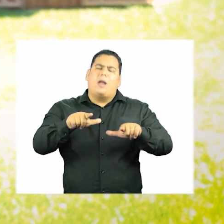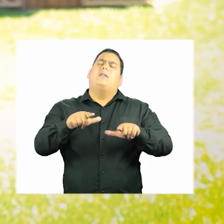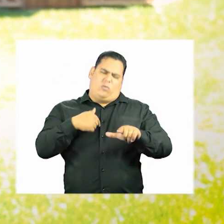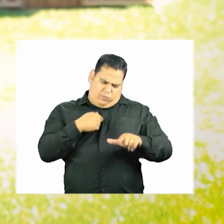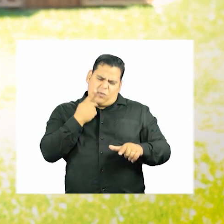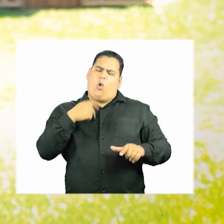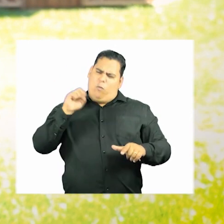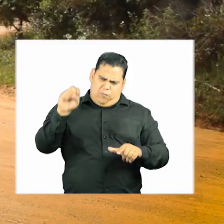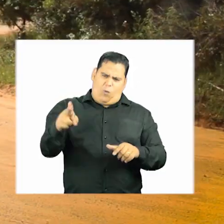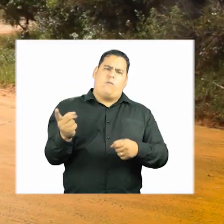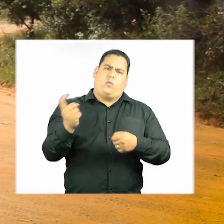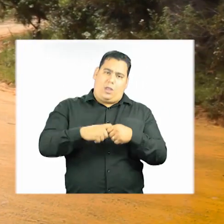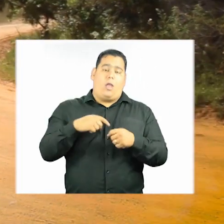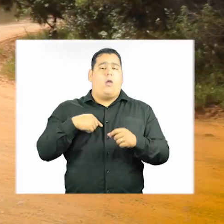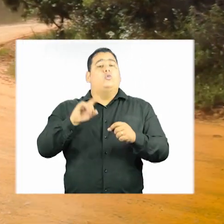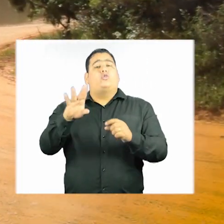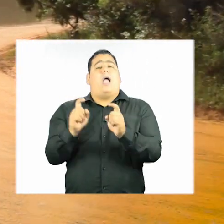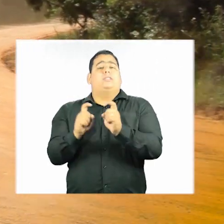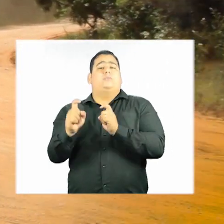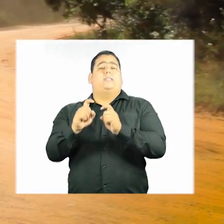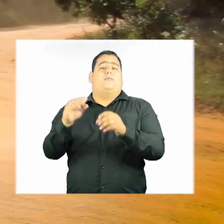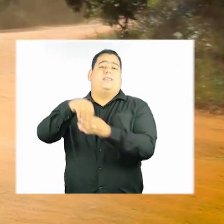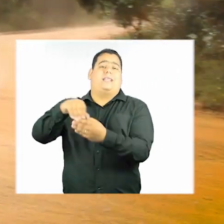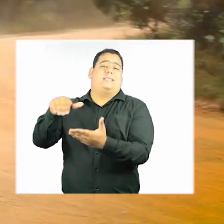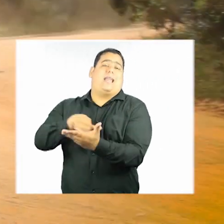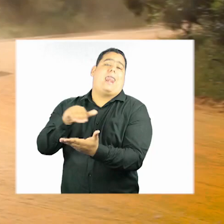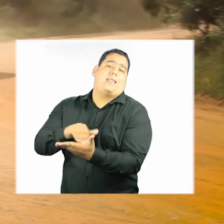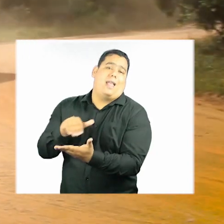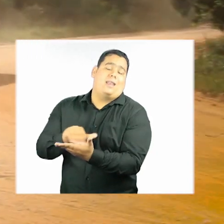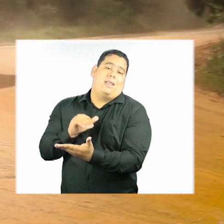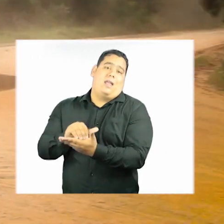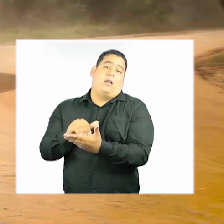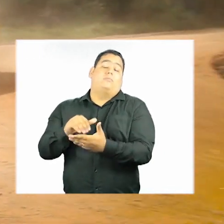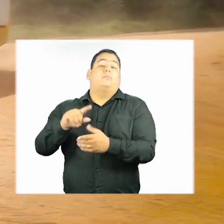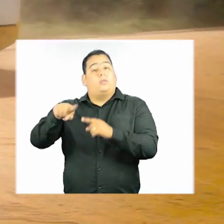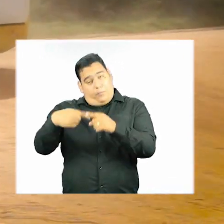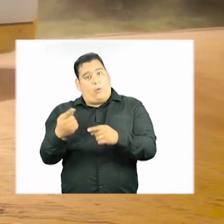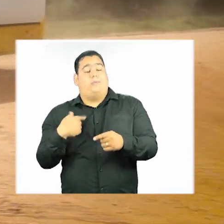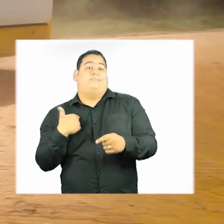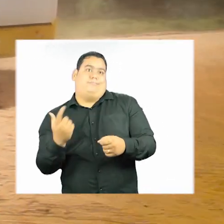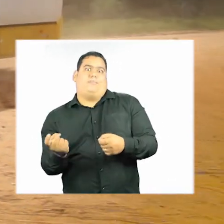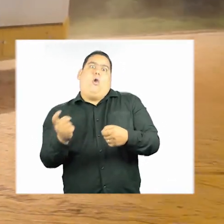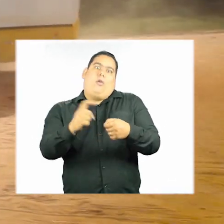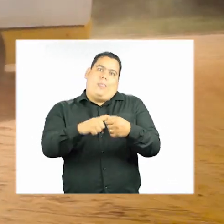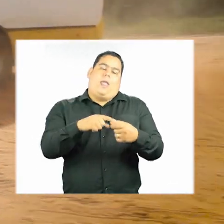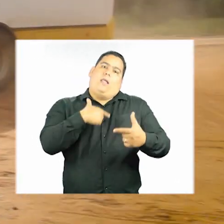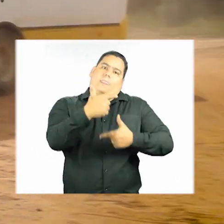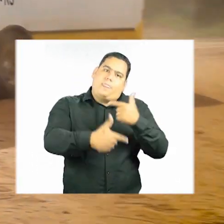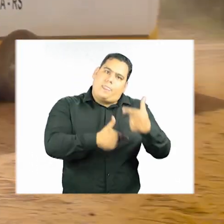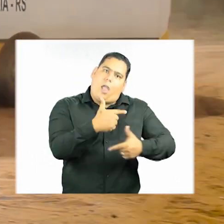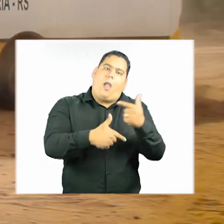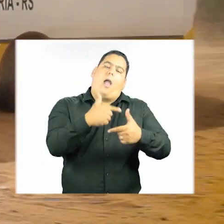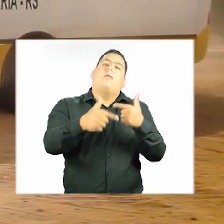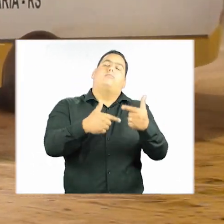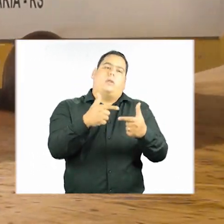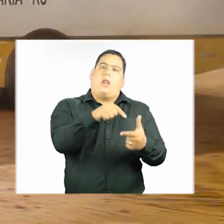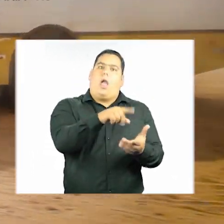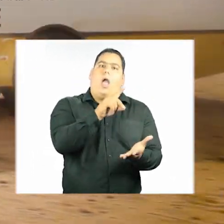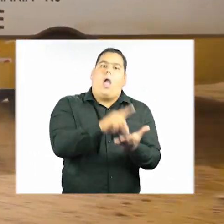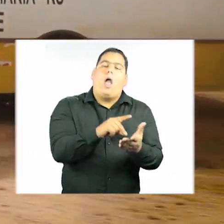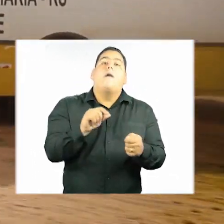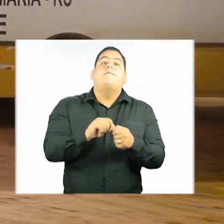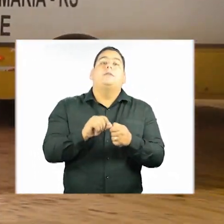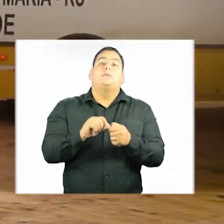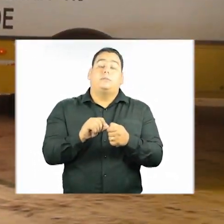fiz, vou voltar. E eu fiquei no administrativo, na secretaria, até que eu vim parar na unidade móvel. Eu comecei a trabalhar na unidade móvel, na